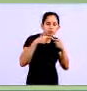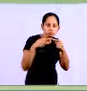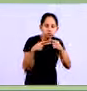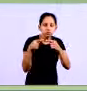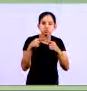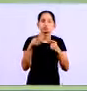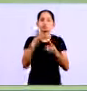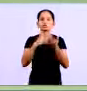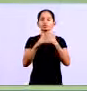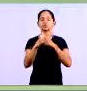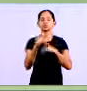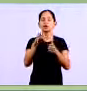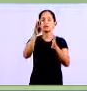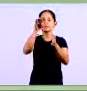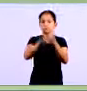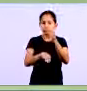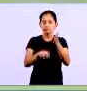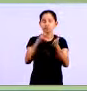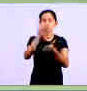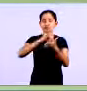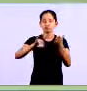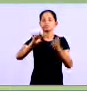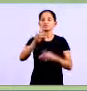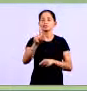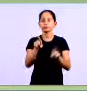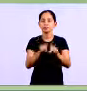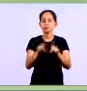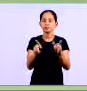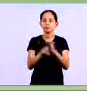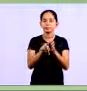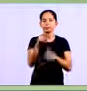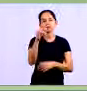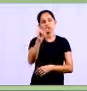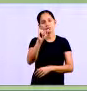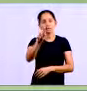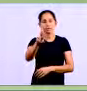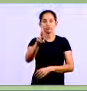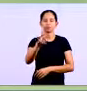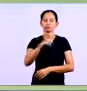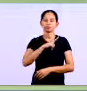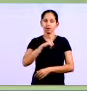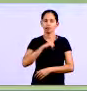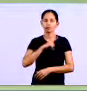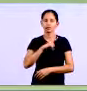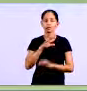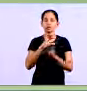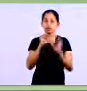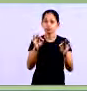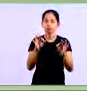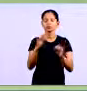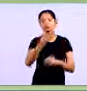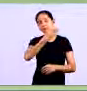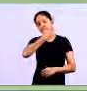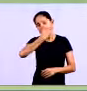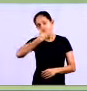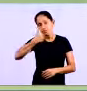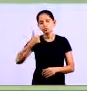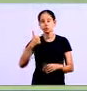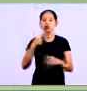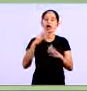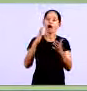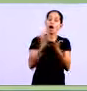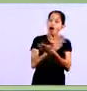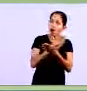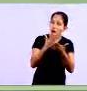que vai abater automaticamente no seu imposto de renda se tornou- necessário mais algumas empresas que passaram a